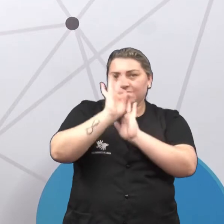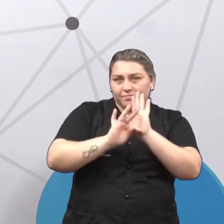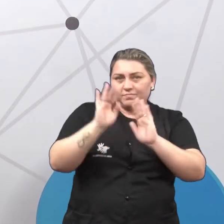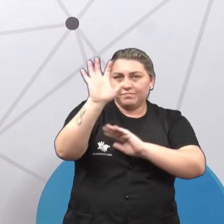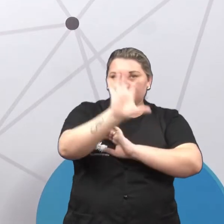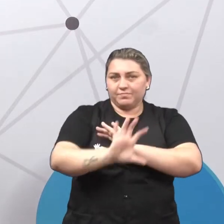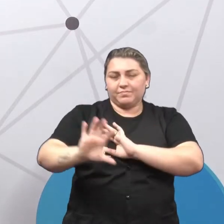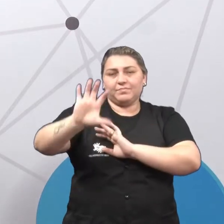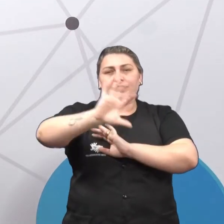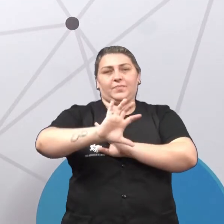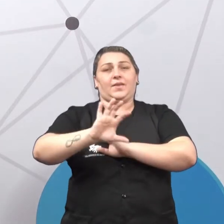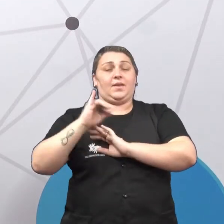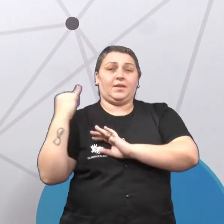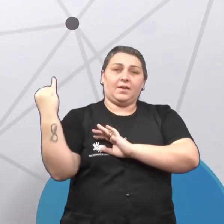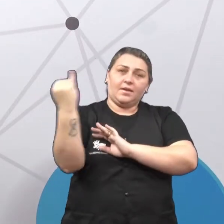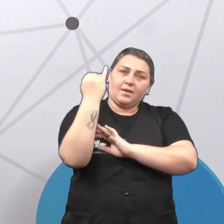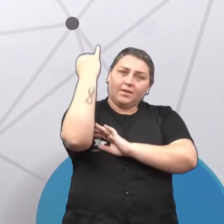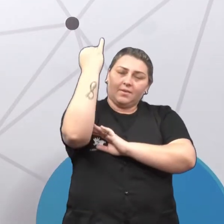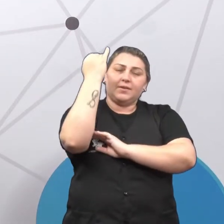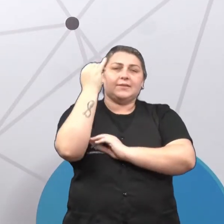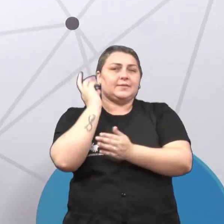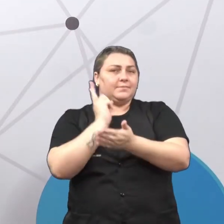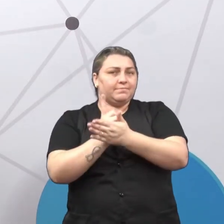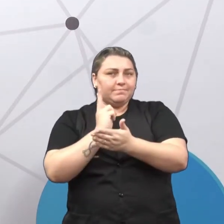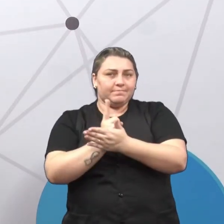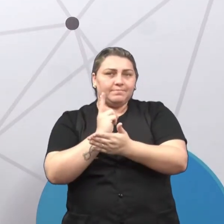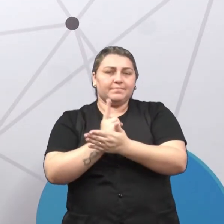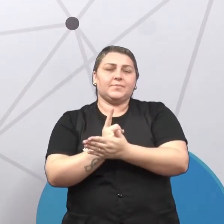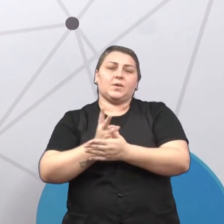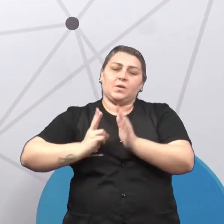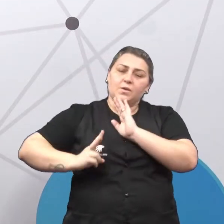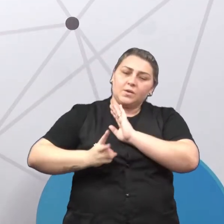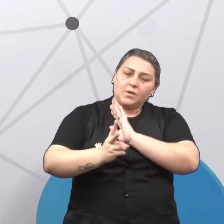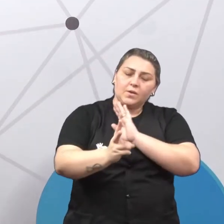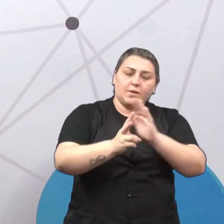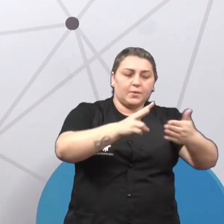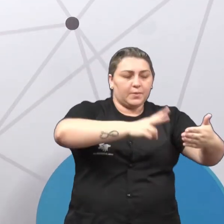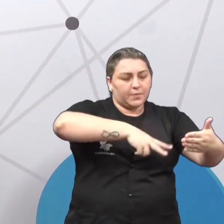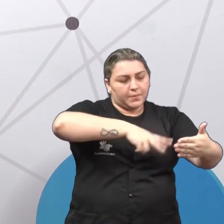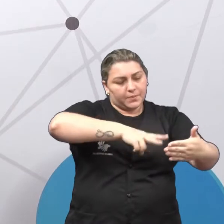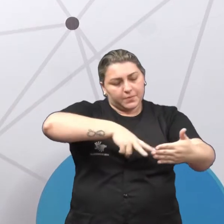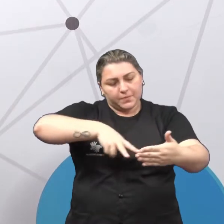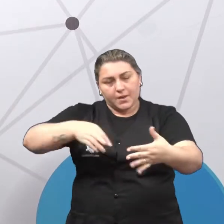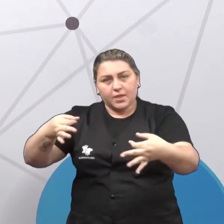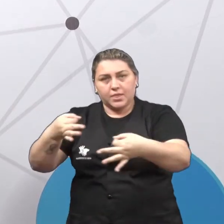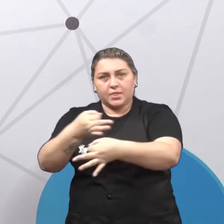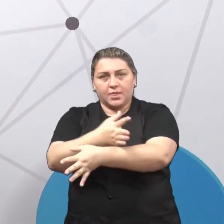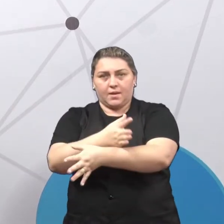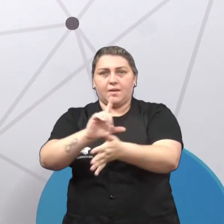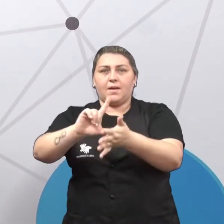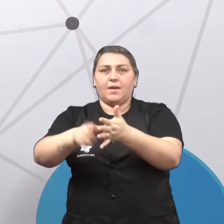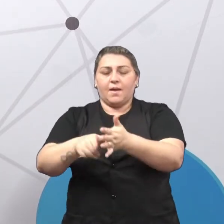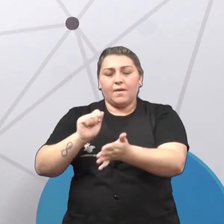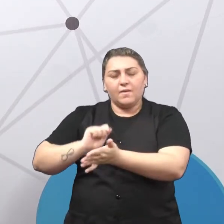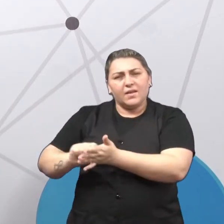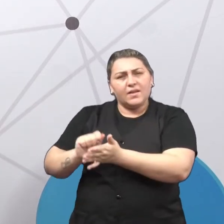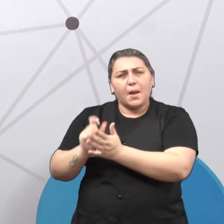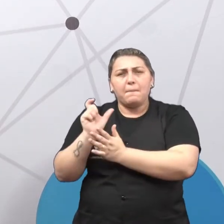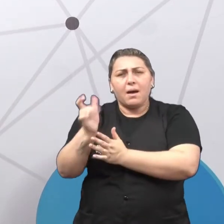entender a compreensão geral do texto. Então, é importante eu sempre aí continuar a seguir com a minha leitura, porque mais à frente eu